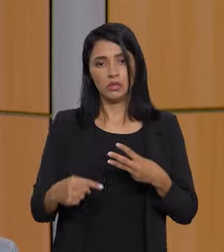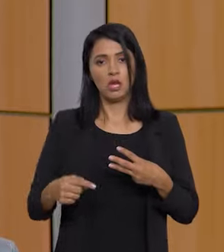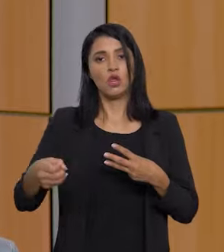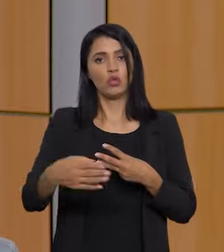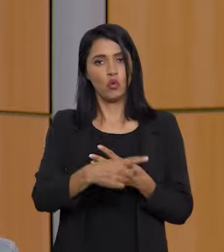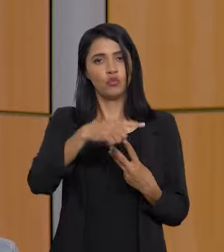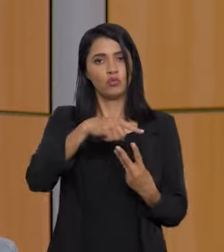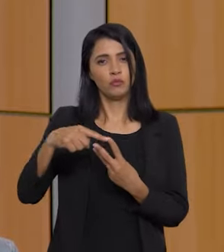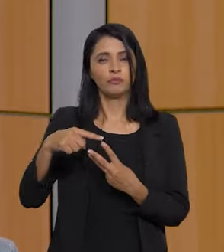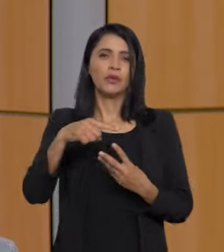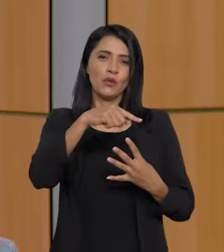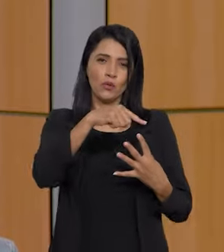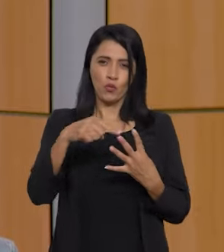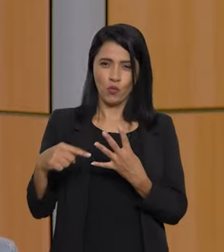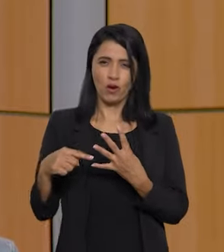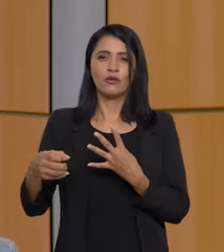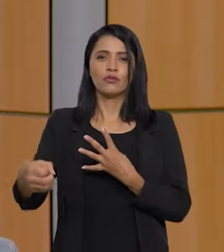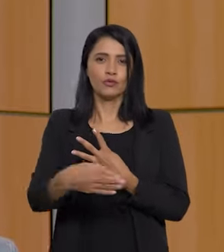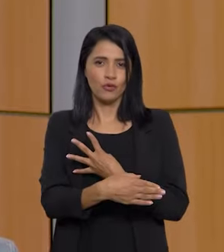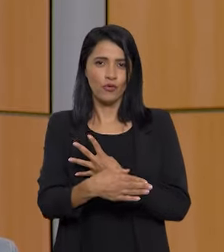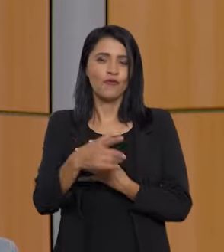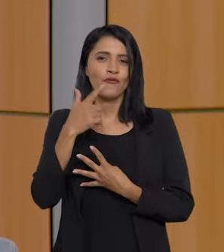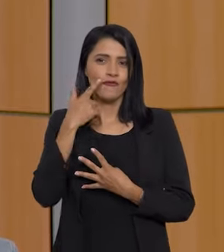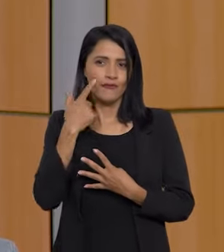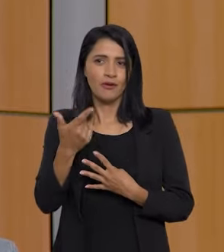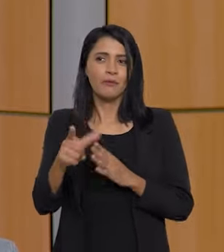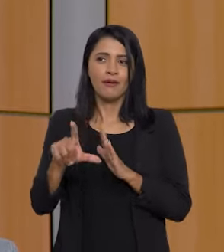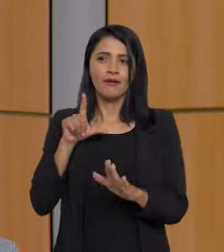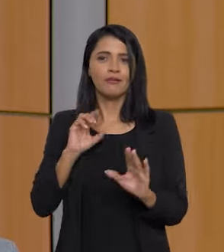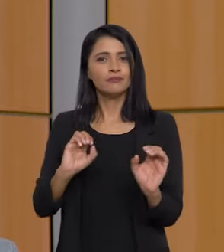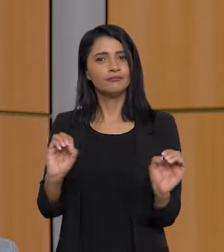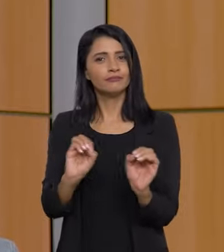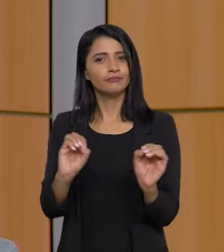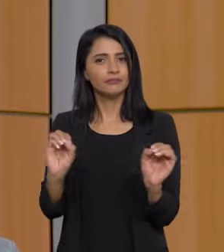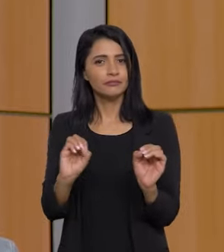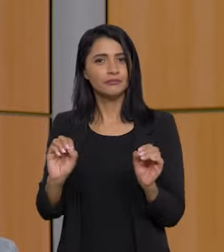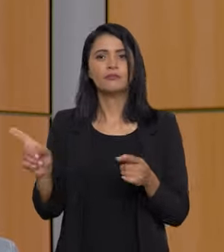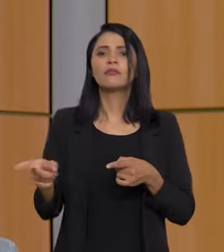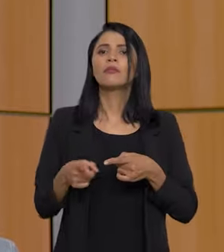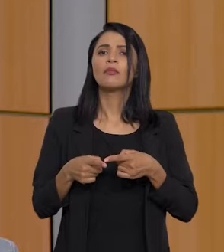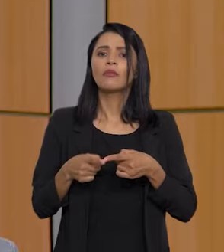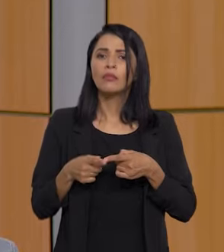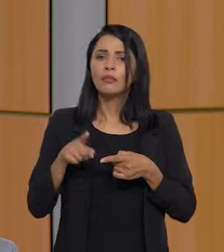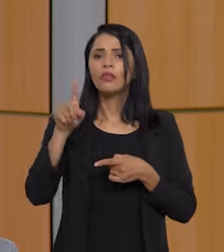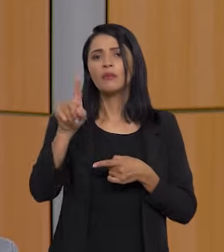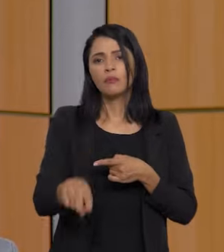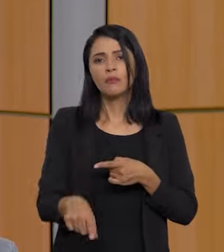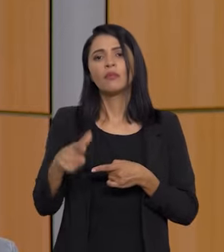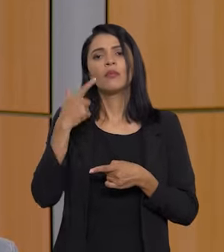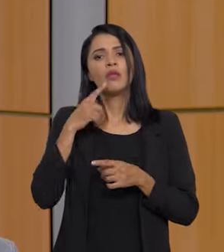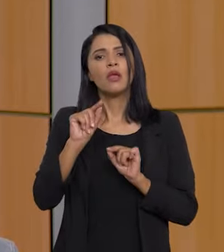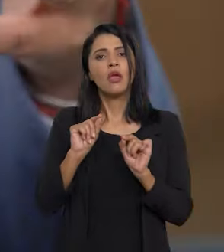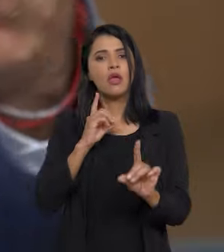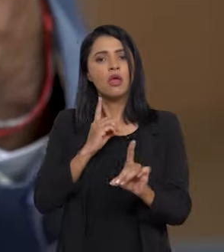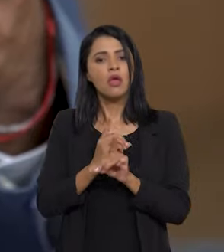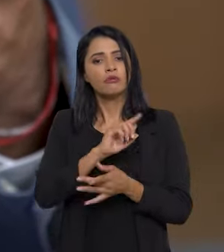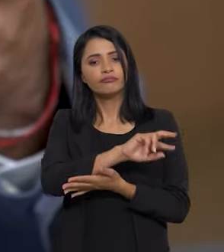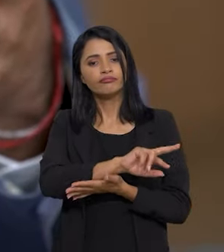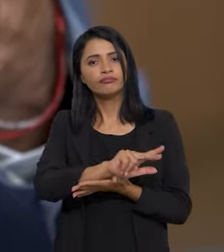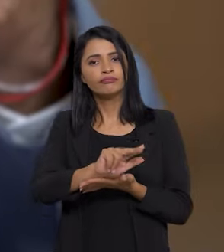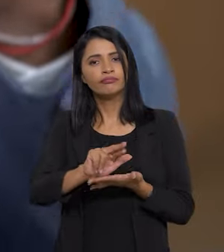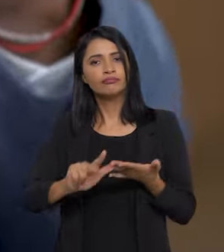modalidades, eu diria quatro novas modalidades até então inexistentes. A primeira modalidade foi um encontro de